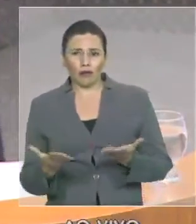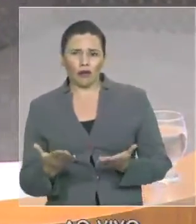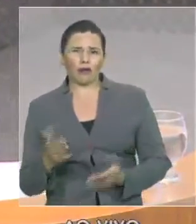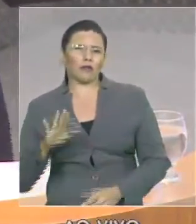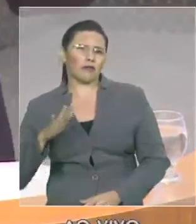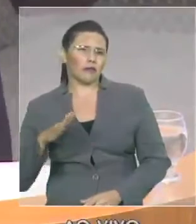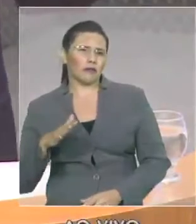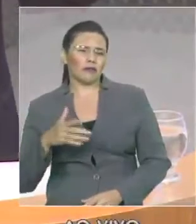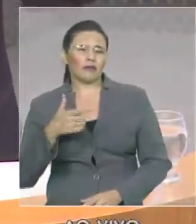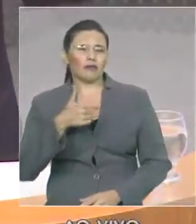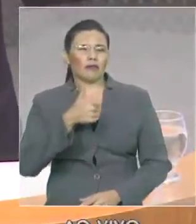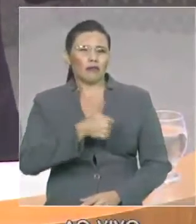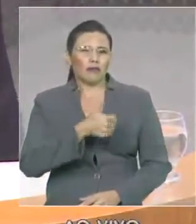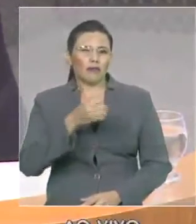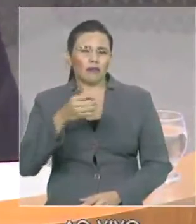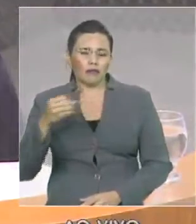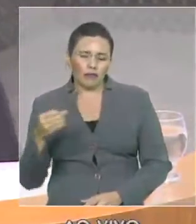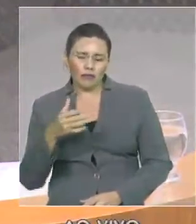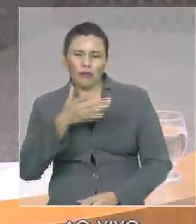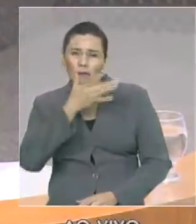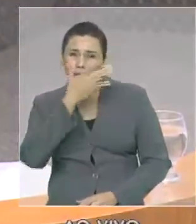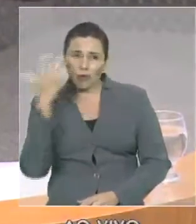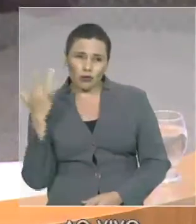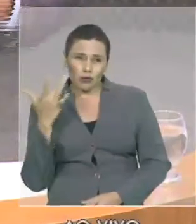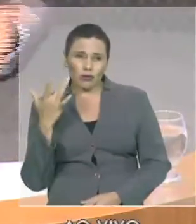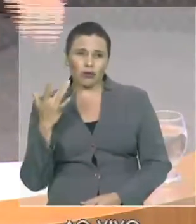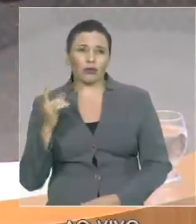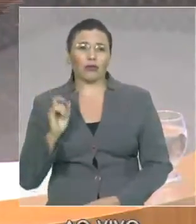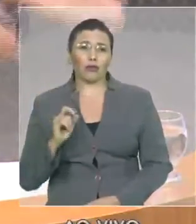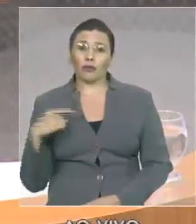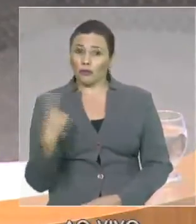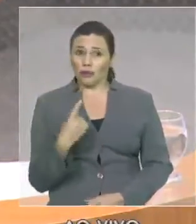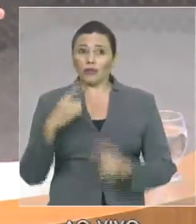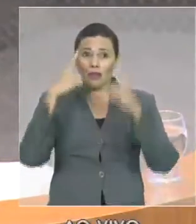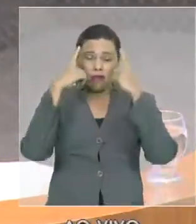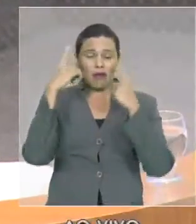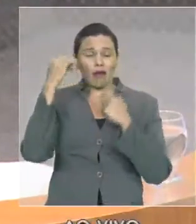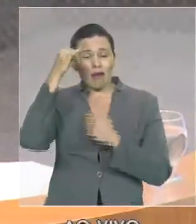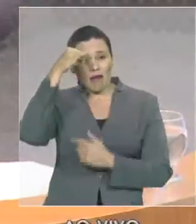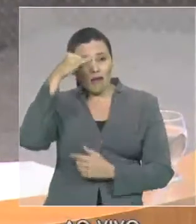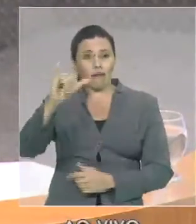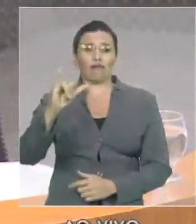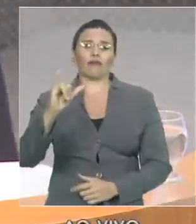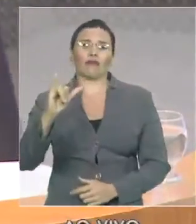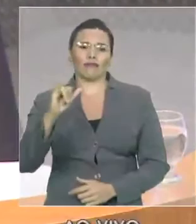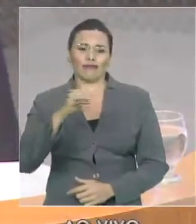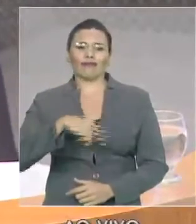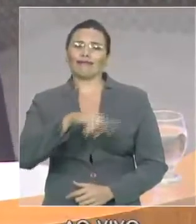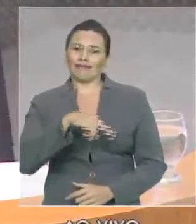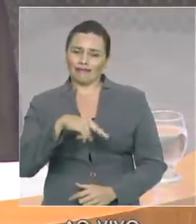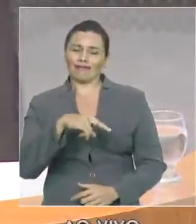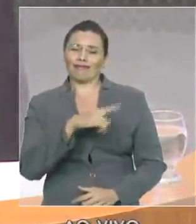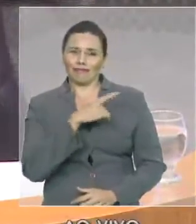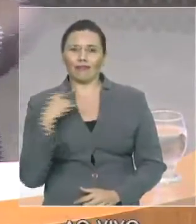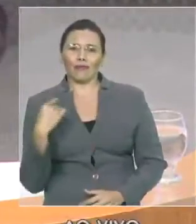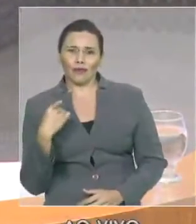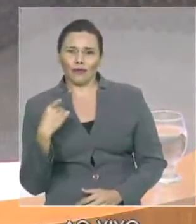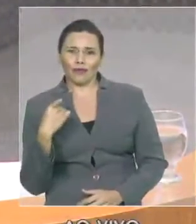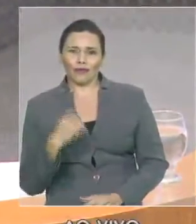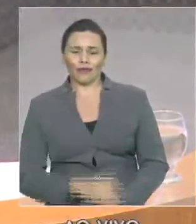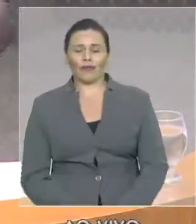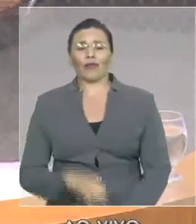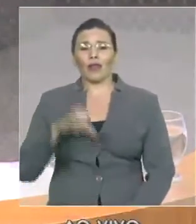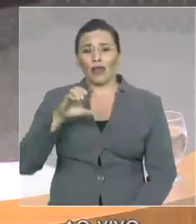100 pessoas que deixaram de morrer em razão da redução das estatísticas dos CVLIs, dos crimes violentos, letais e